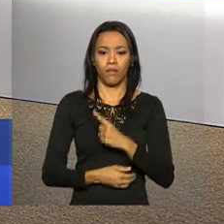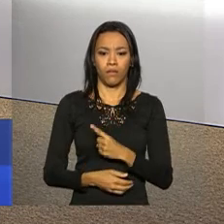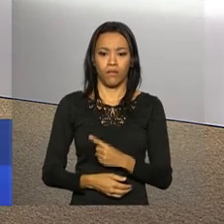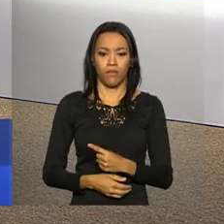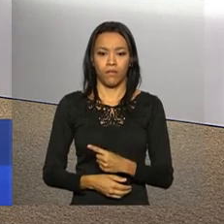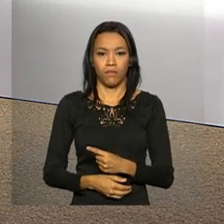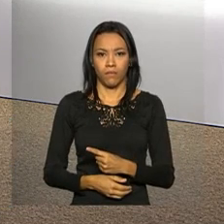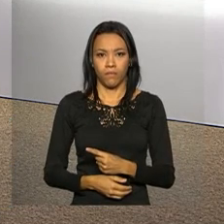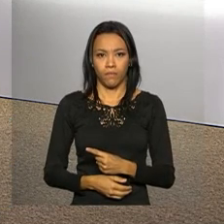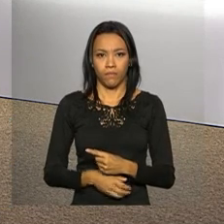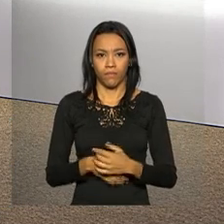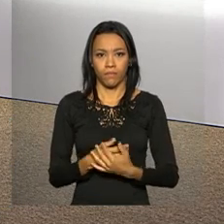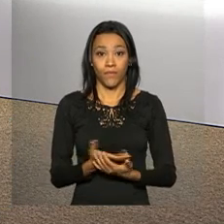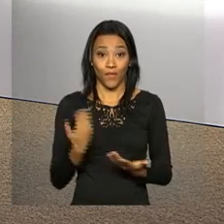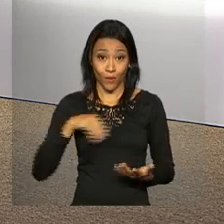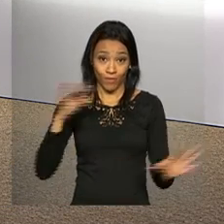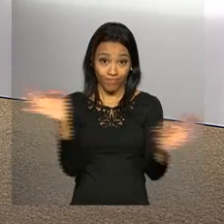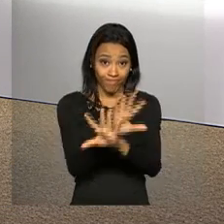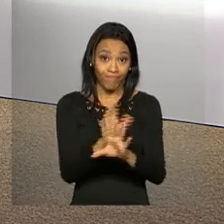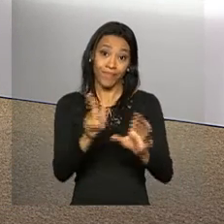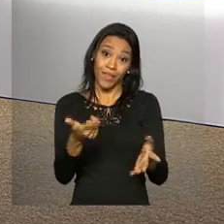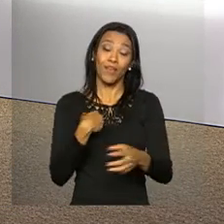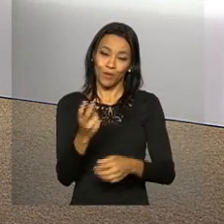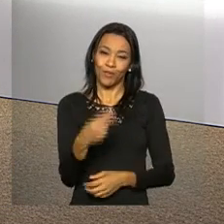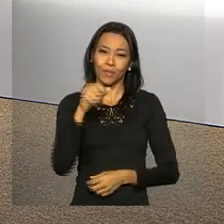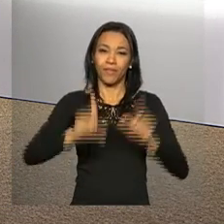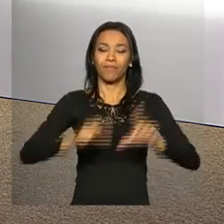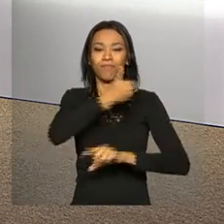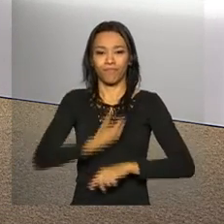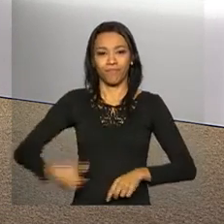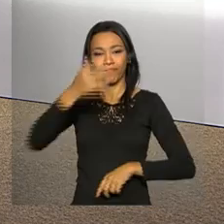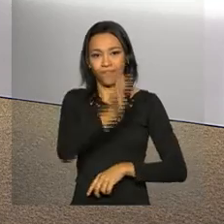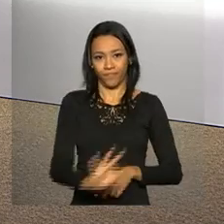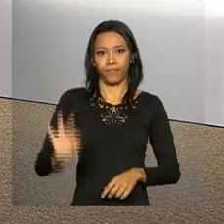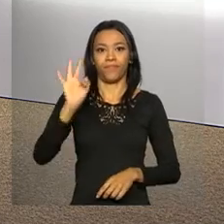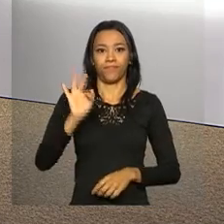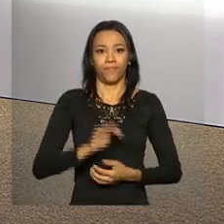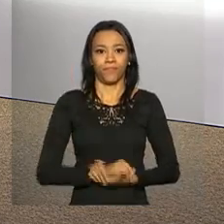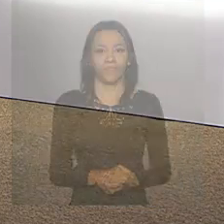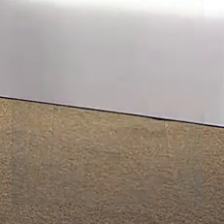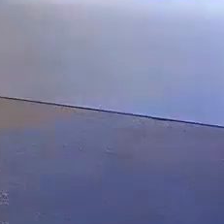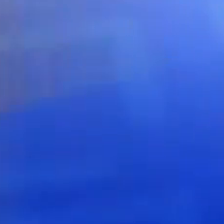.br. Nós ficamos por aqui. Continue com a gente aqui na NBR, a TV do Governo Federal.